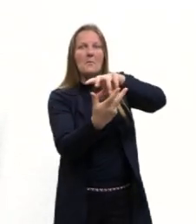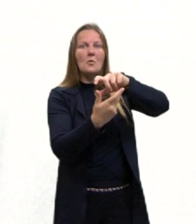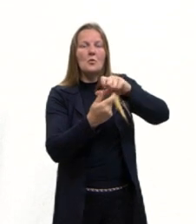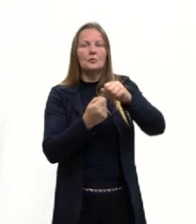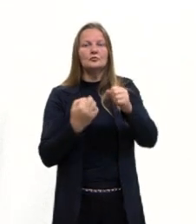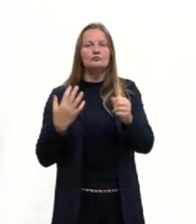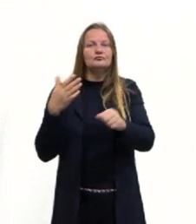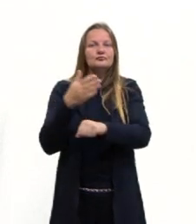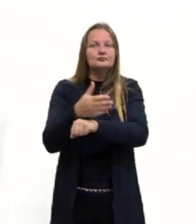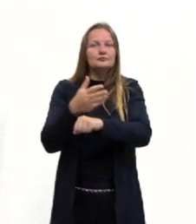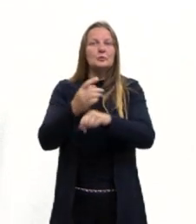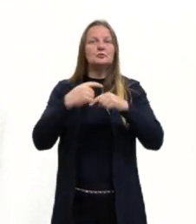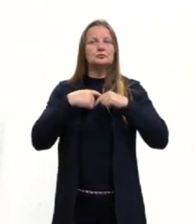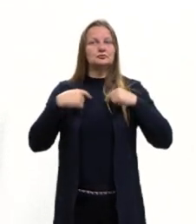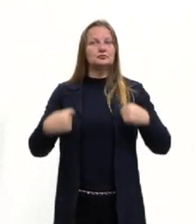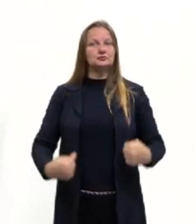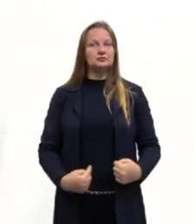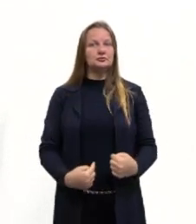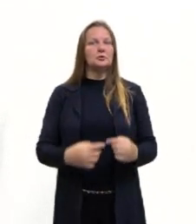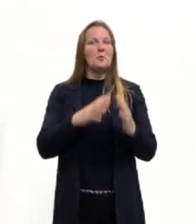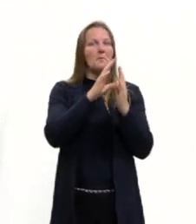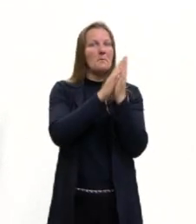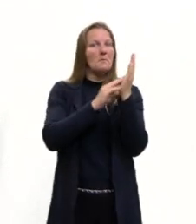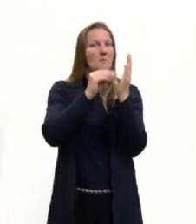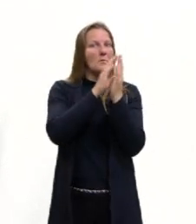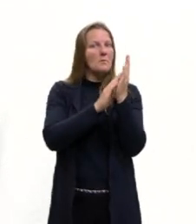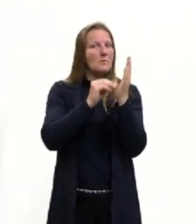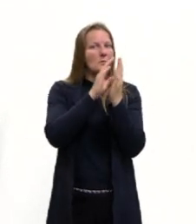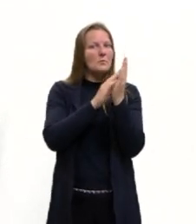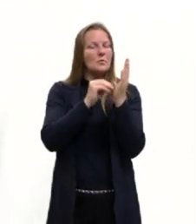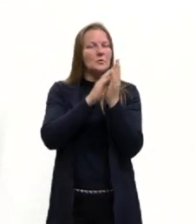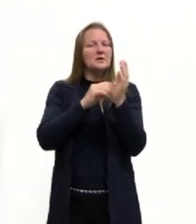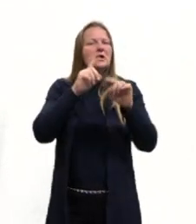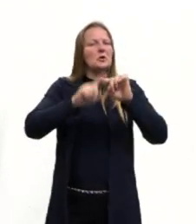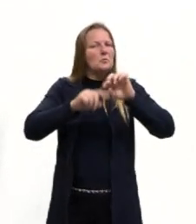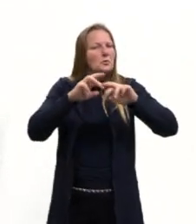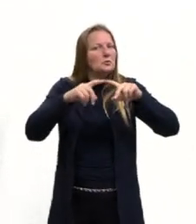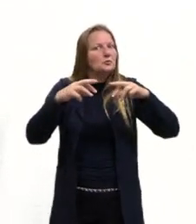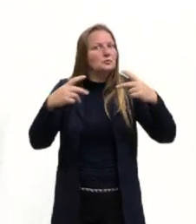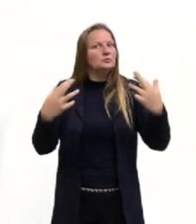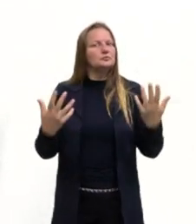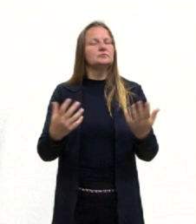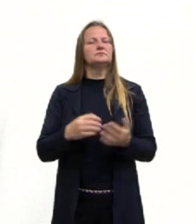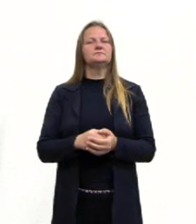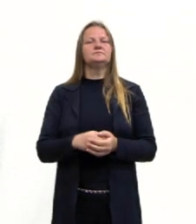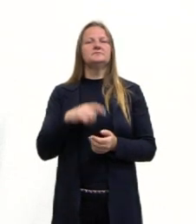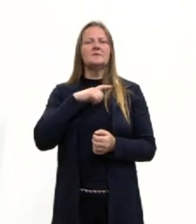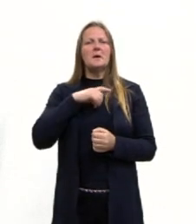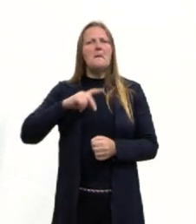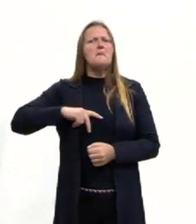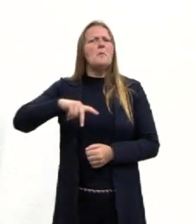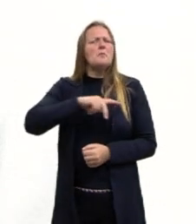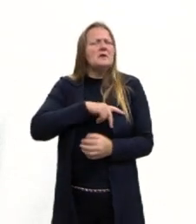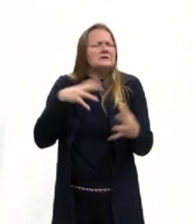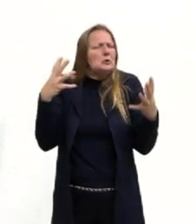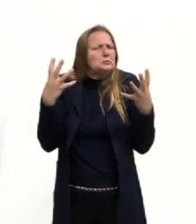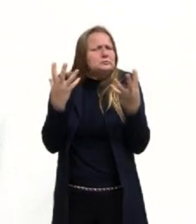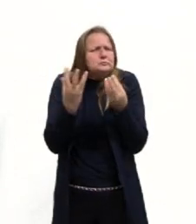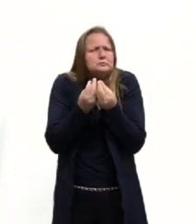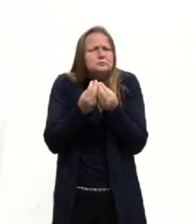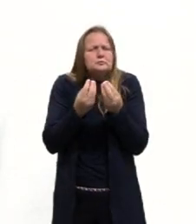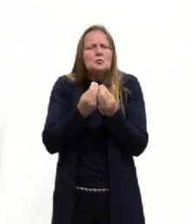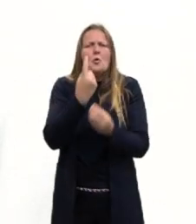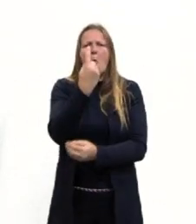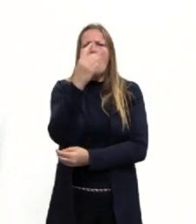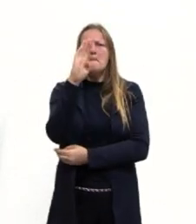as questões lá da China, né, pegar alguns produtos, tá? Tem uma população enorme, quase um